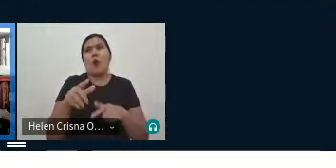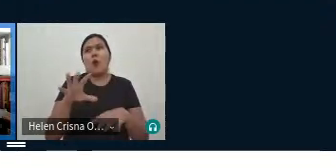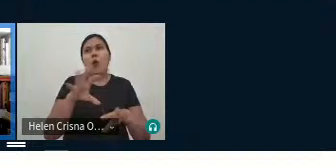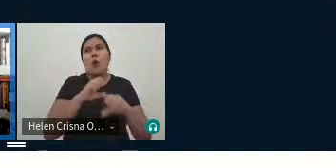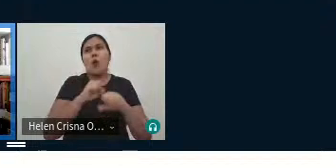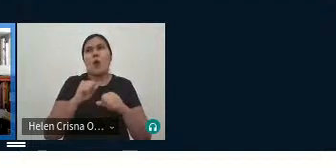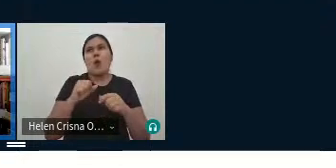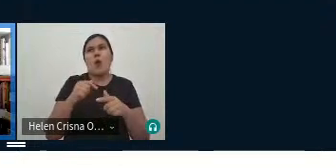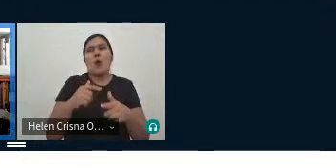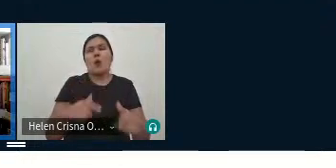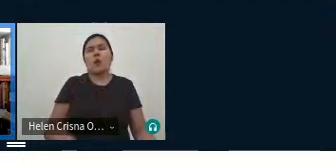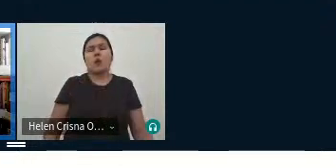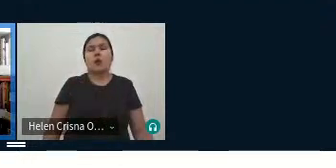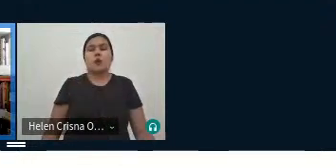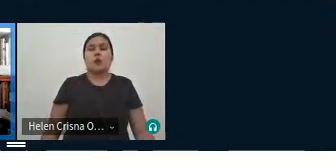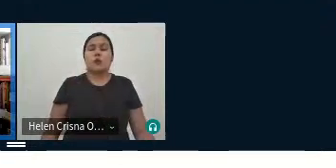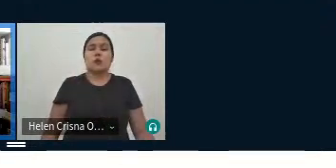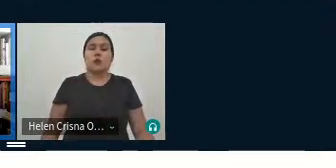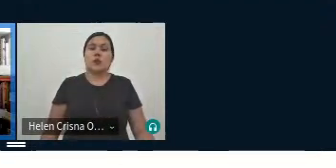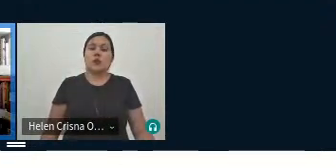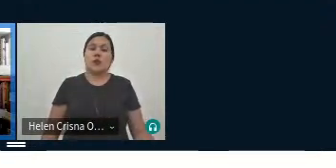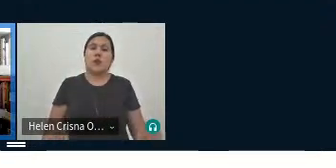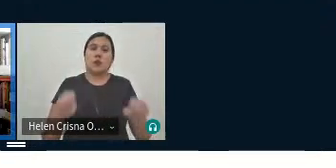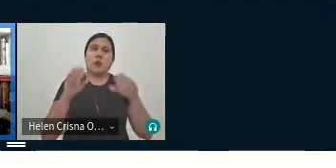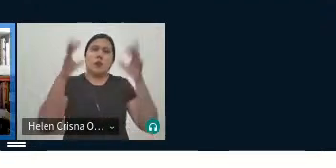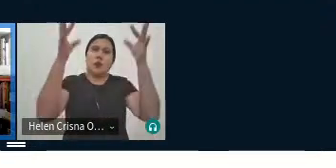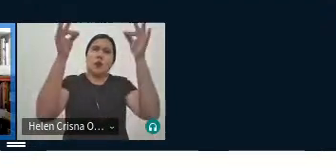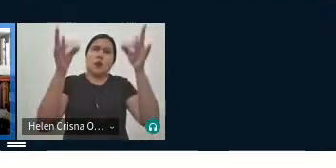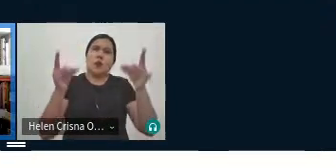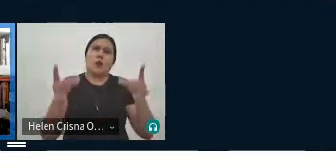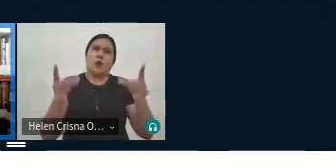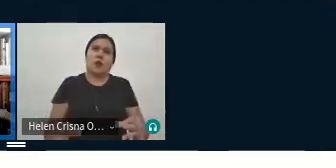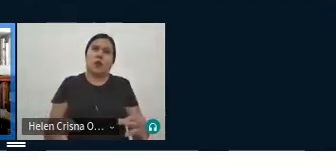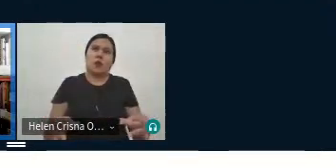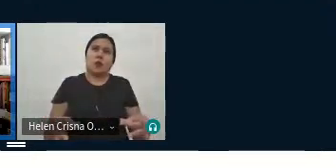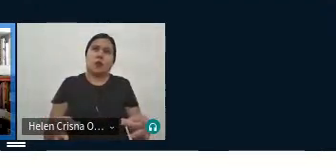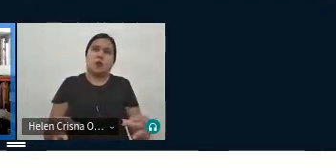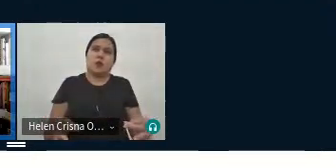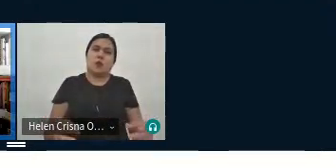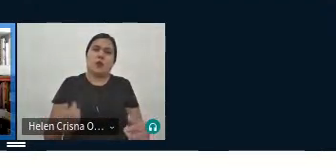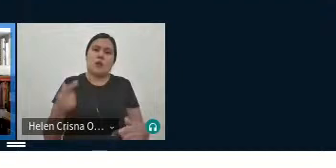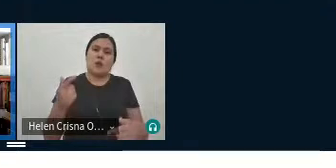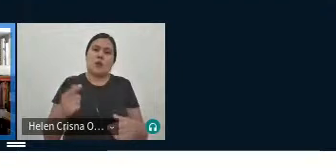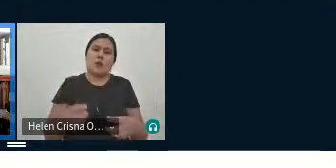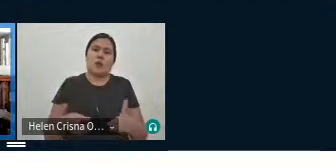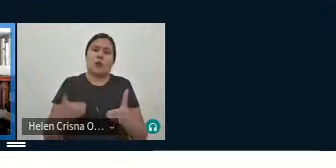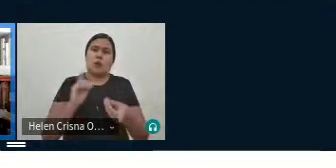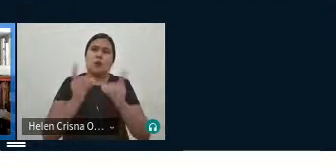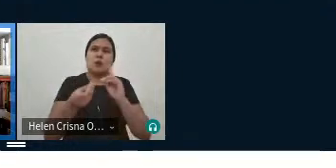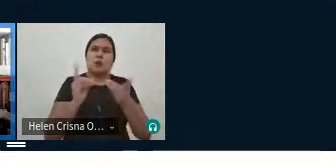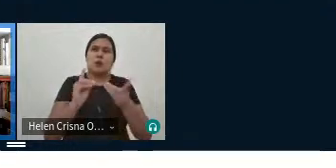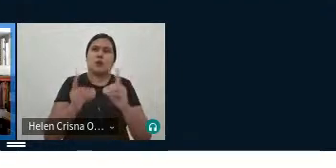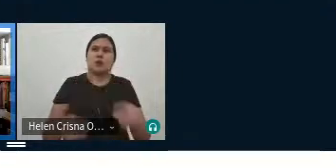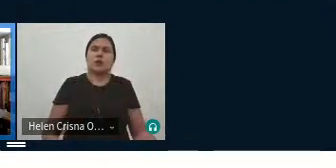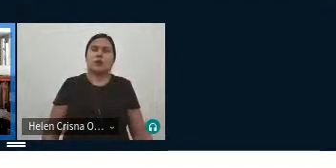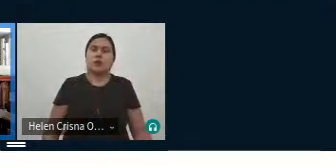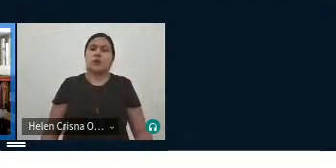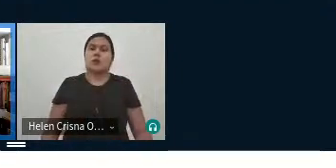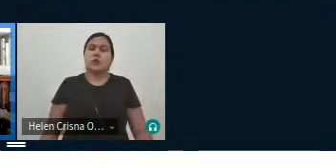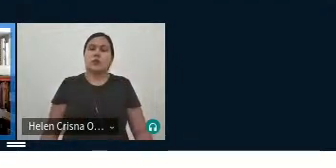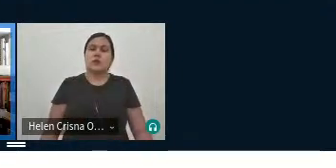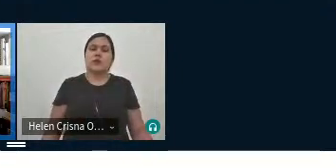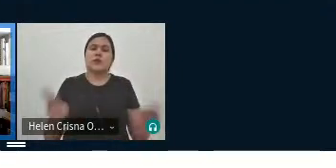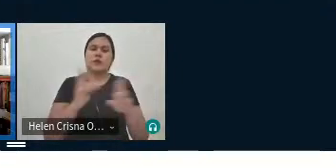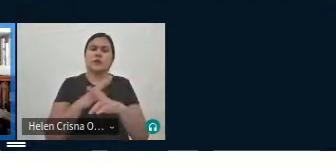consequências né estruturais são consequências estruturais e as dinâmicas né que que são relacionadas né